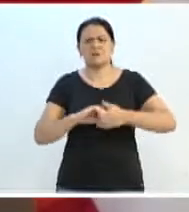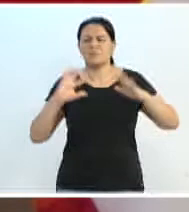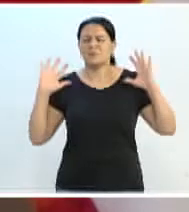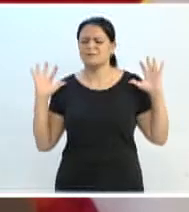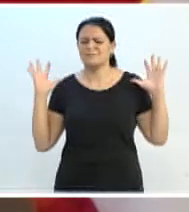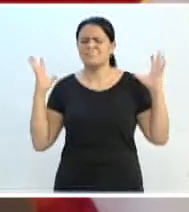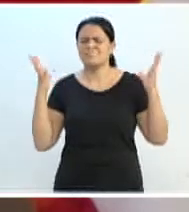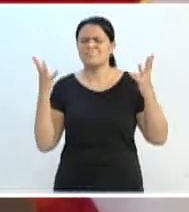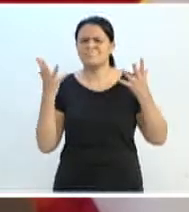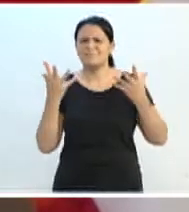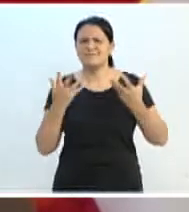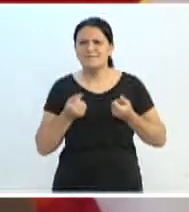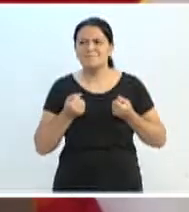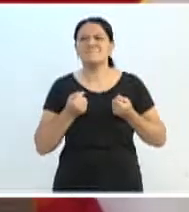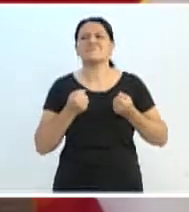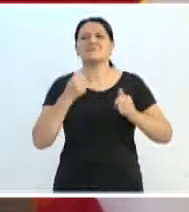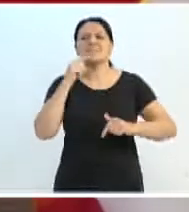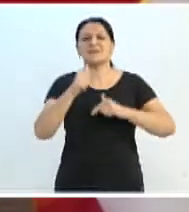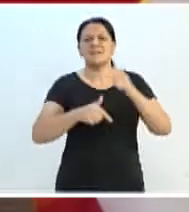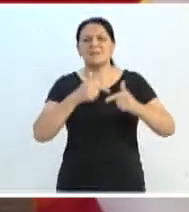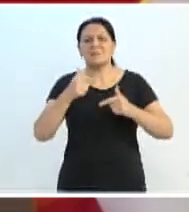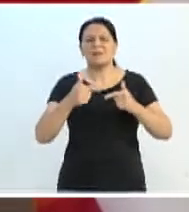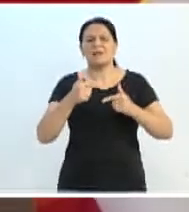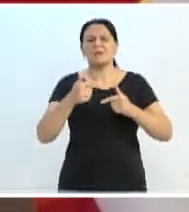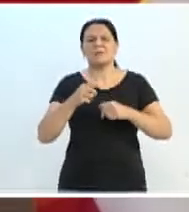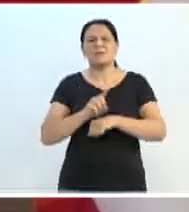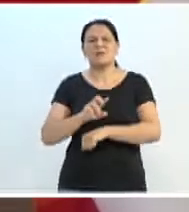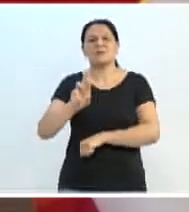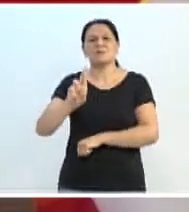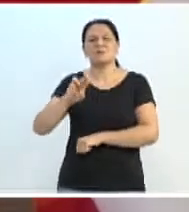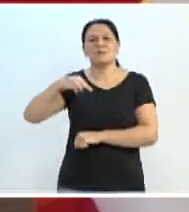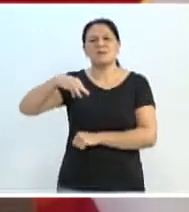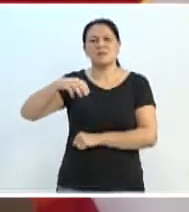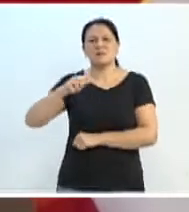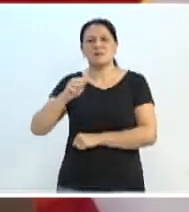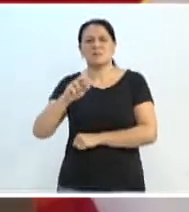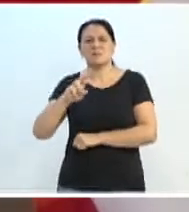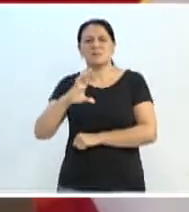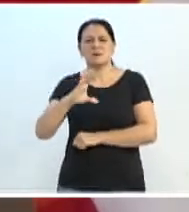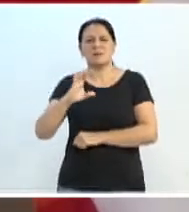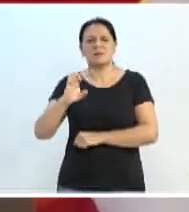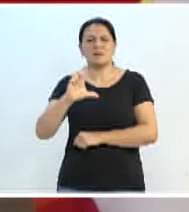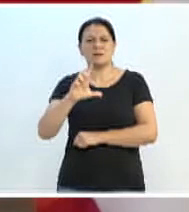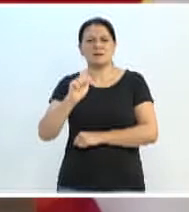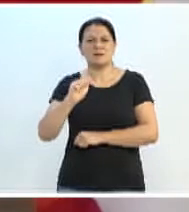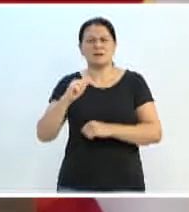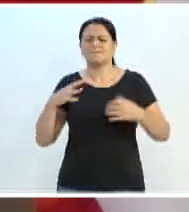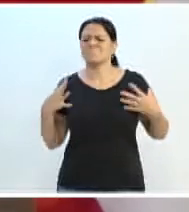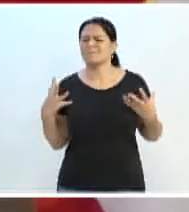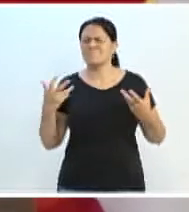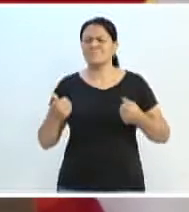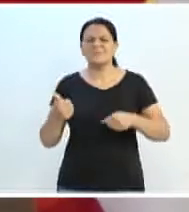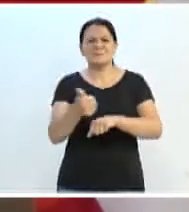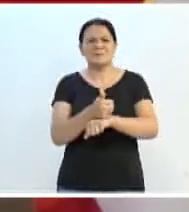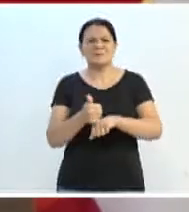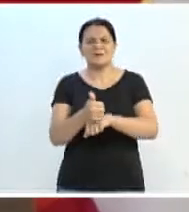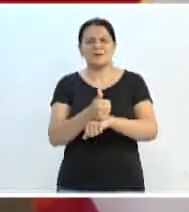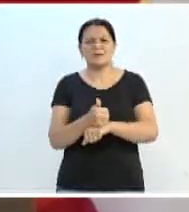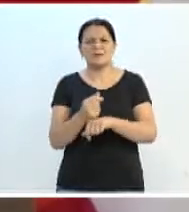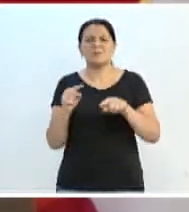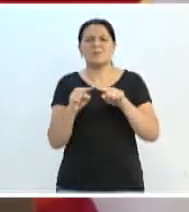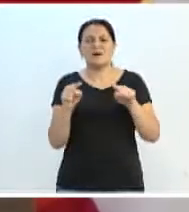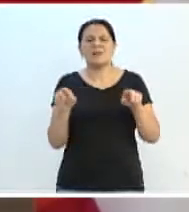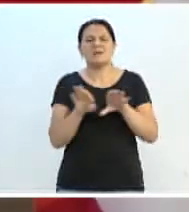feito pela doutora Marcela de Moraes, que não é apenas uma excelente profissional, mas que coloca mais do que as suas